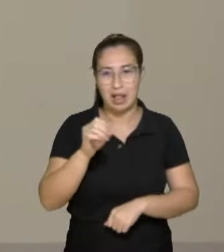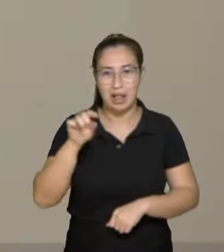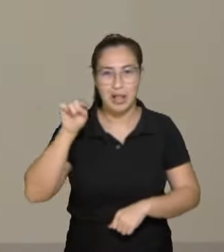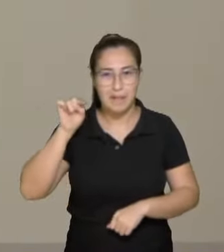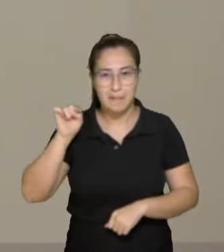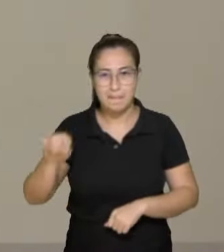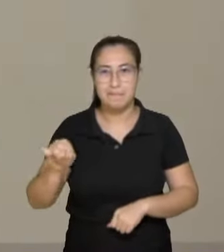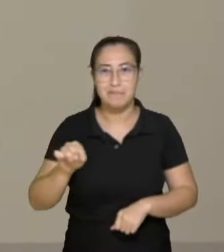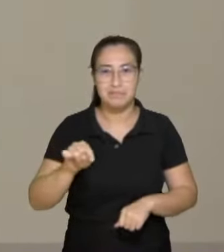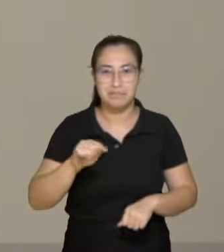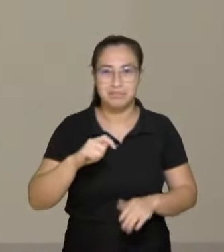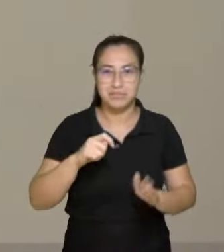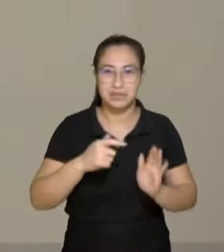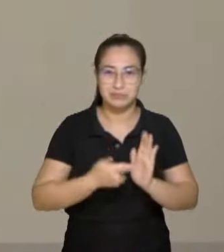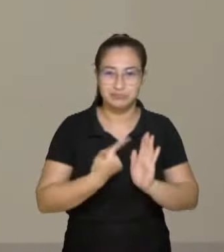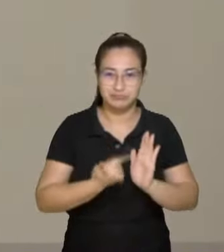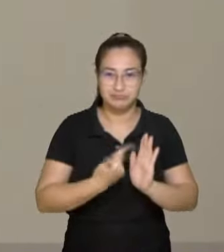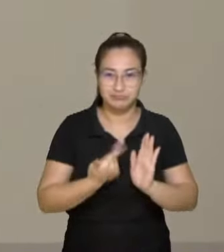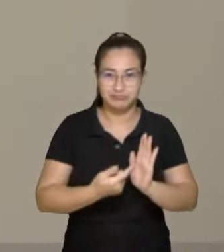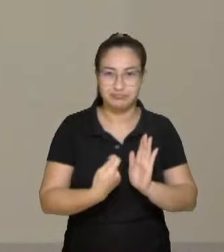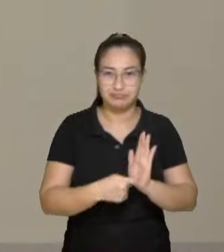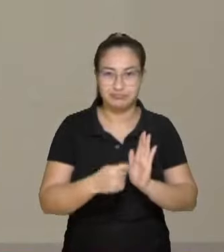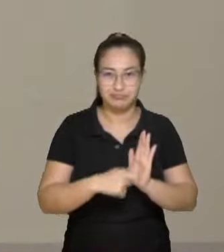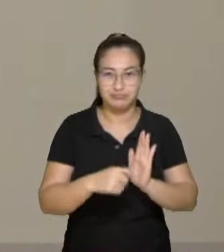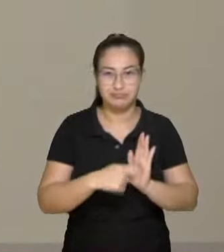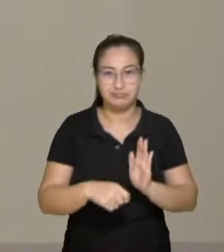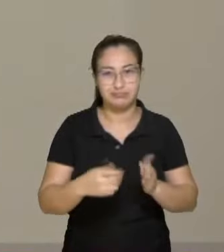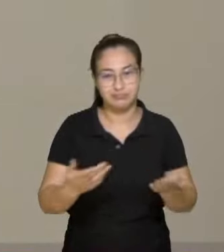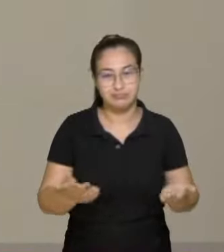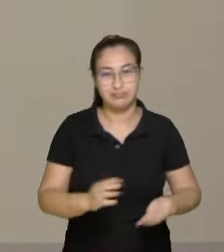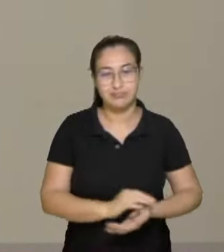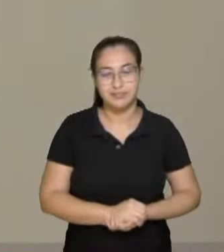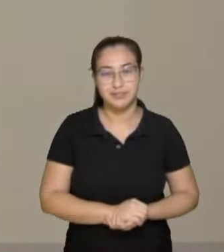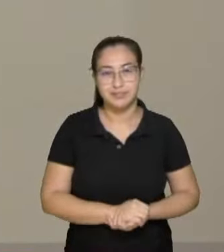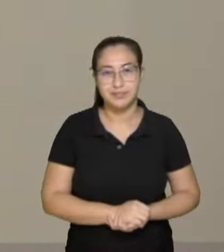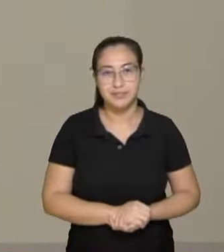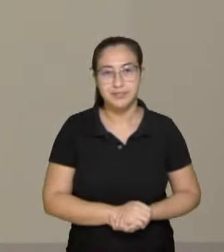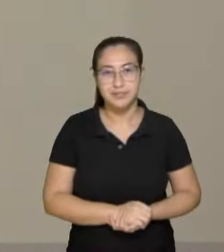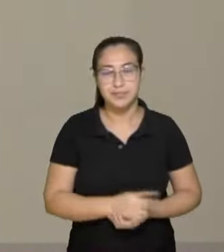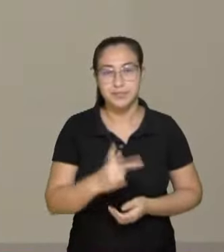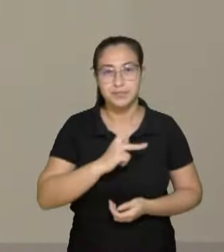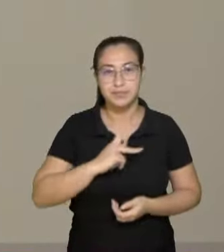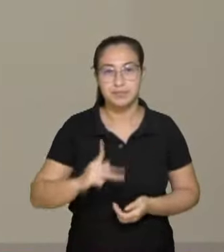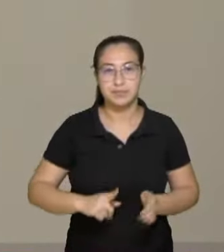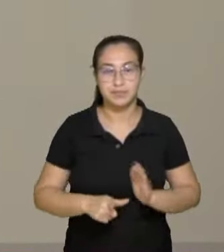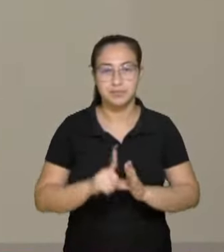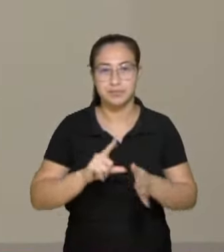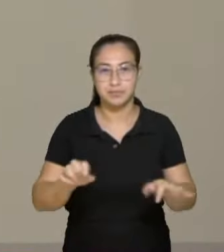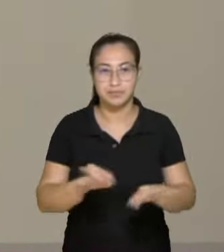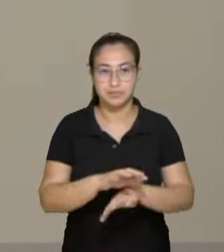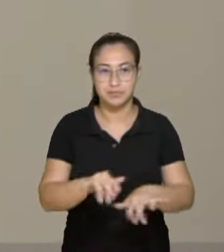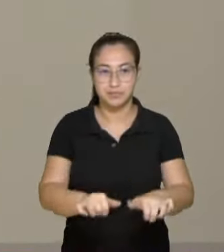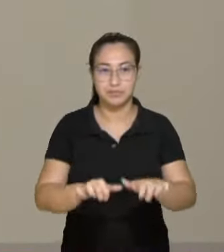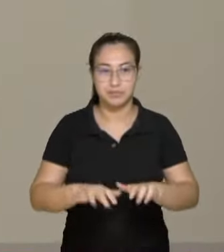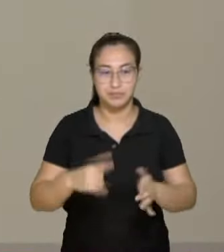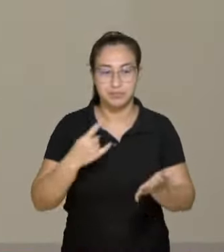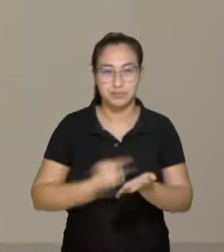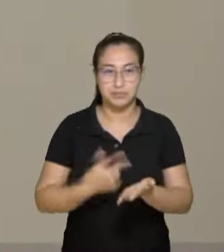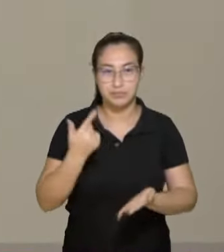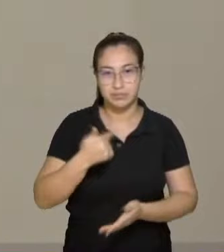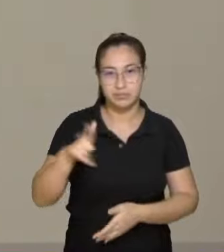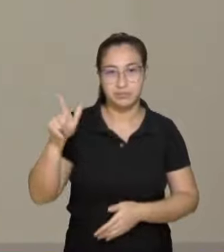escritos aí, que merecem o nosso reconhecimento. Esta presidência, antes de encerrar a sessão,